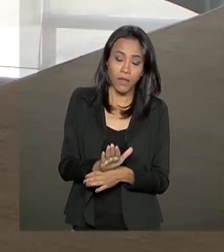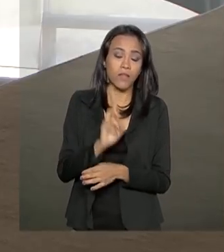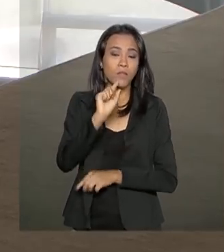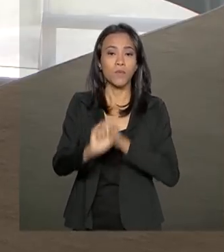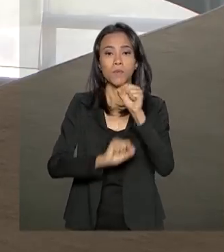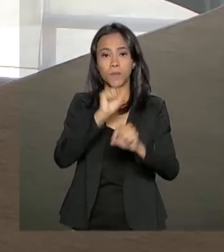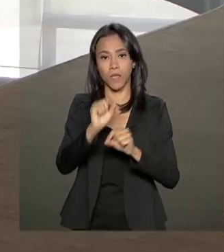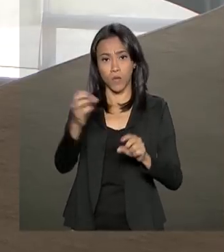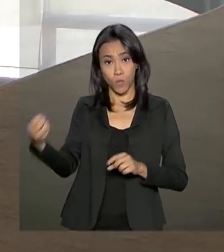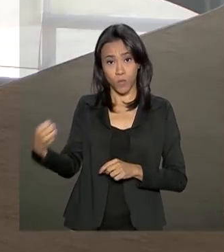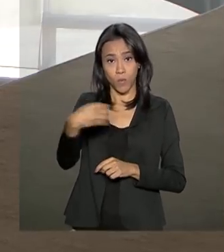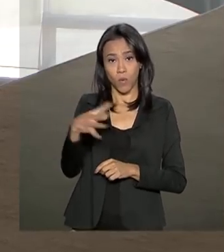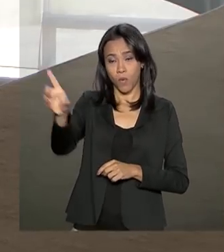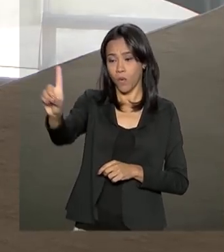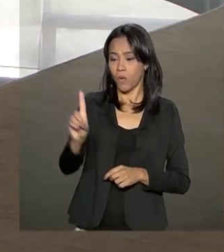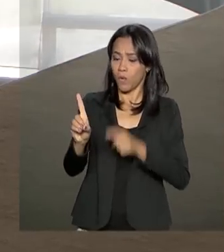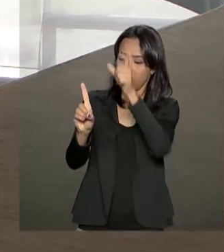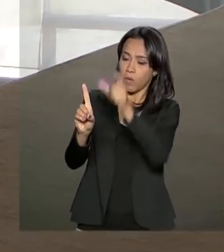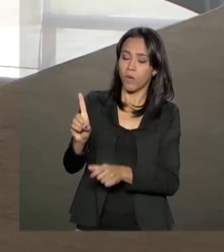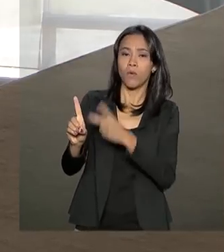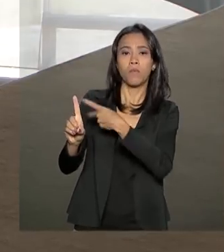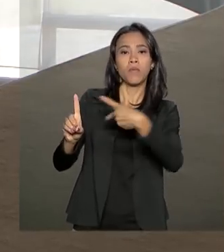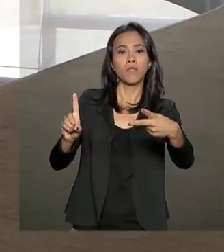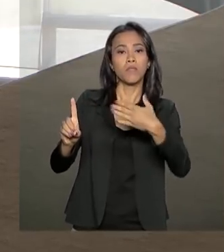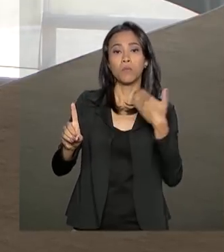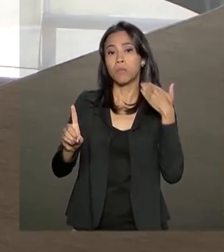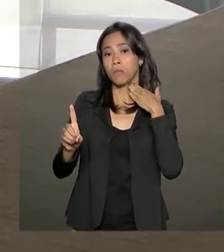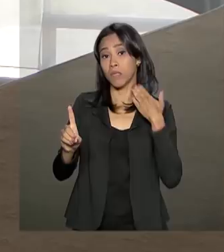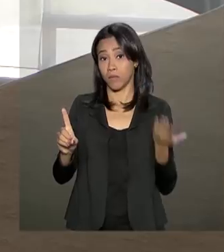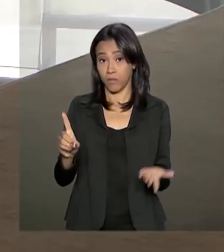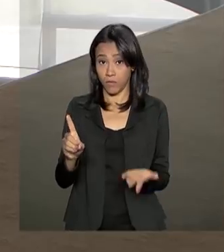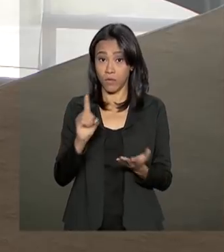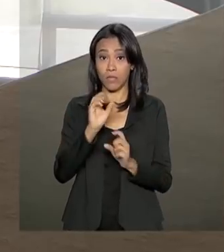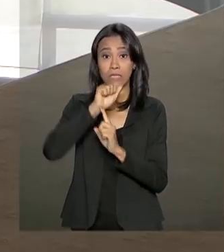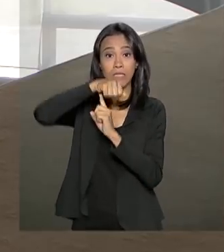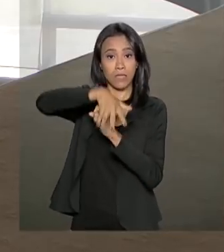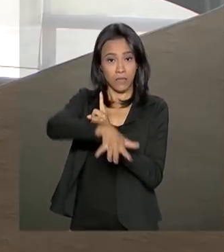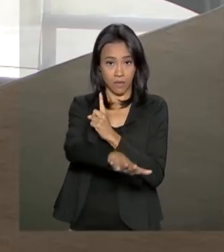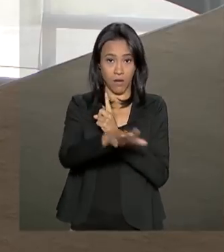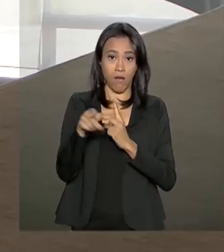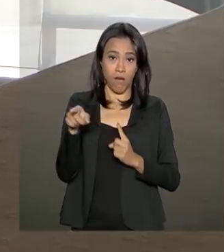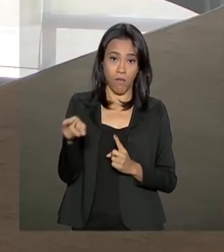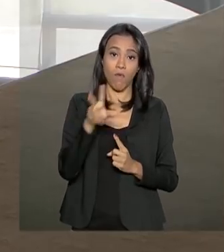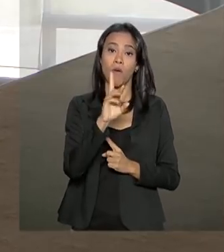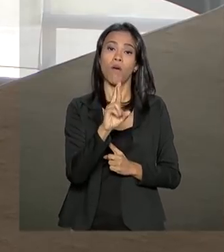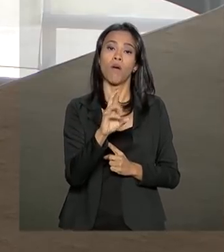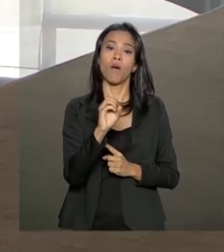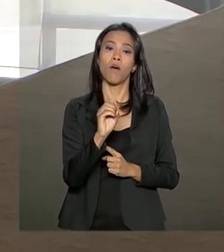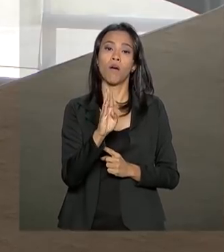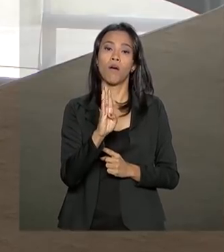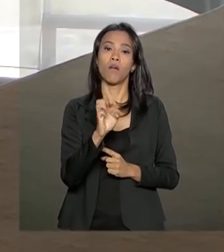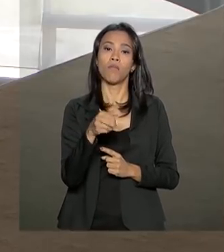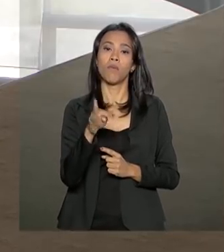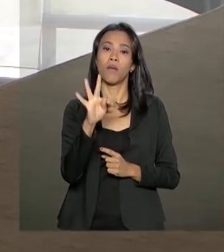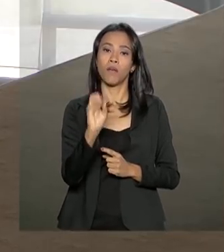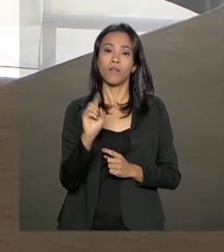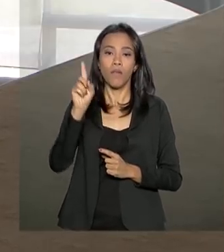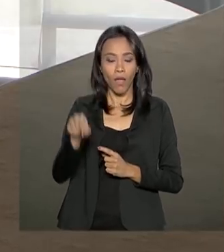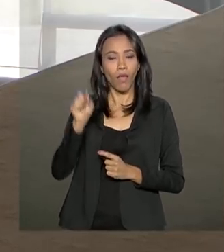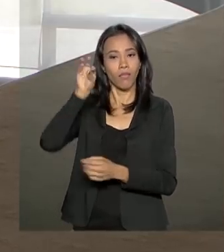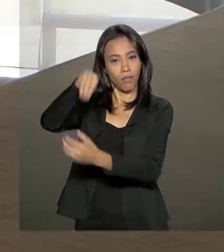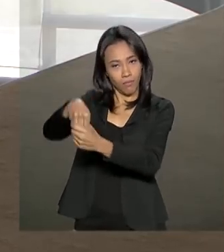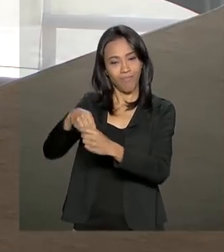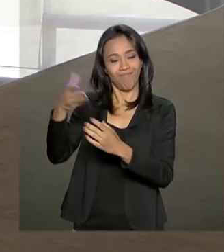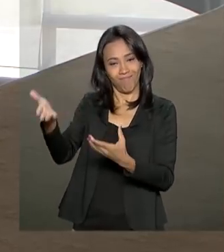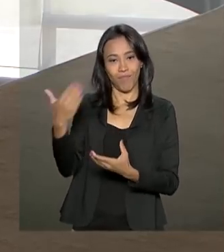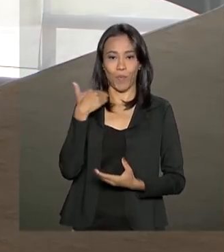posse do novo presidente do Banco Central, Roberto de Oliveira Campos Neto, que vai ser na sede da instituição aqui